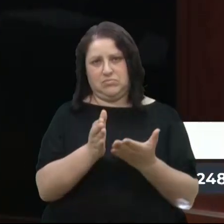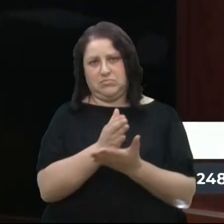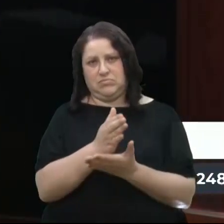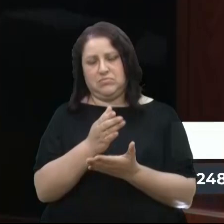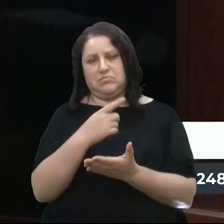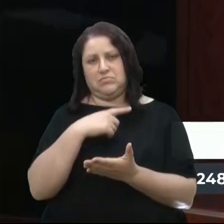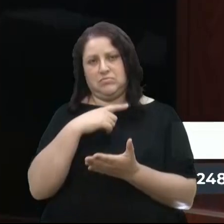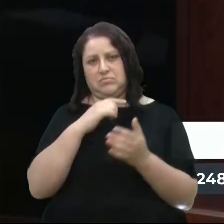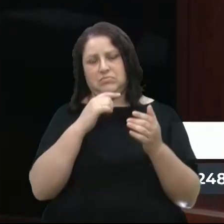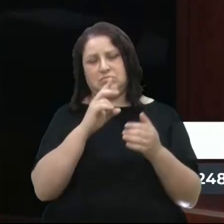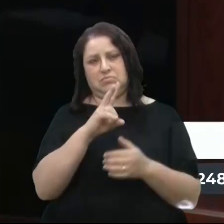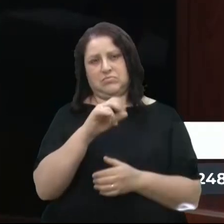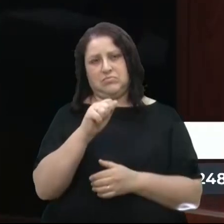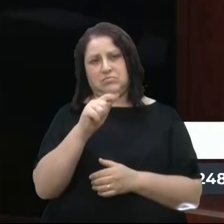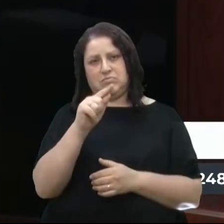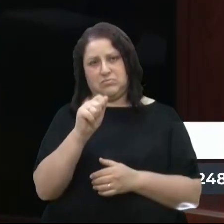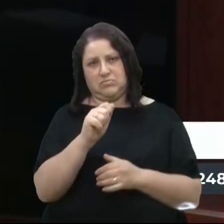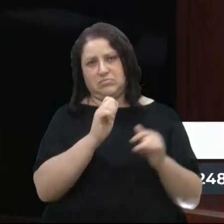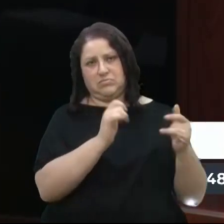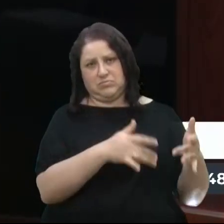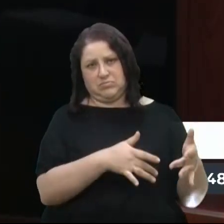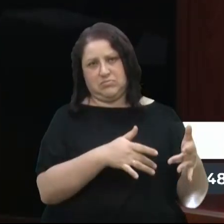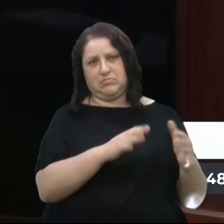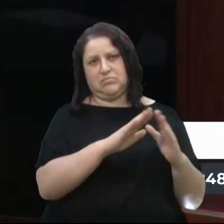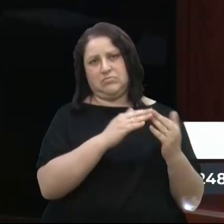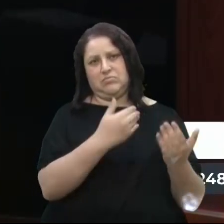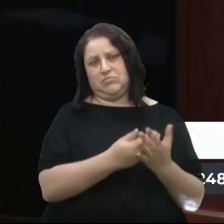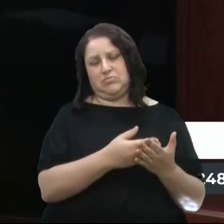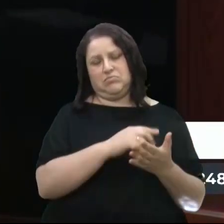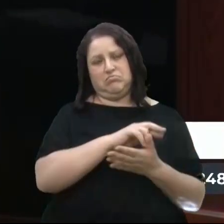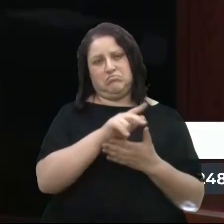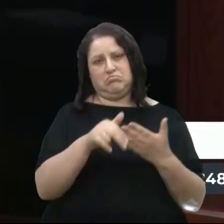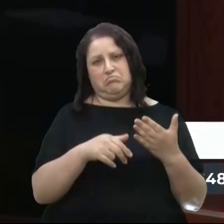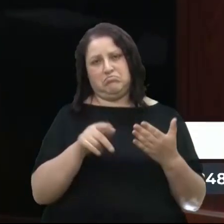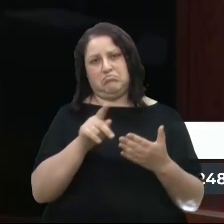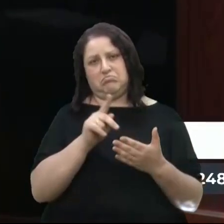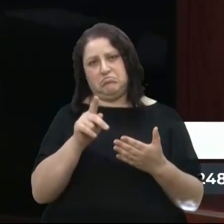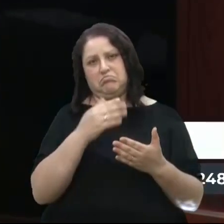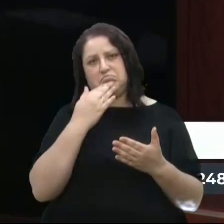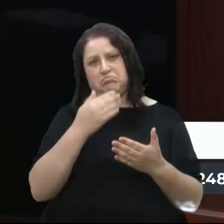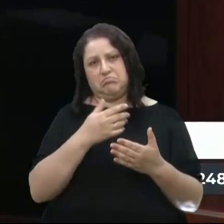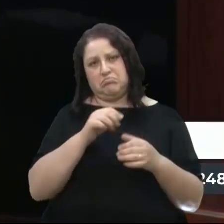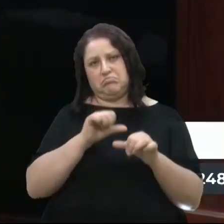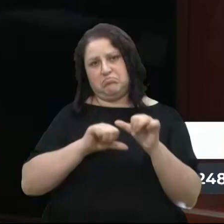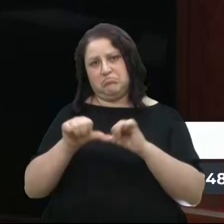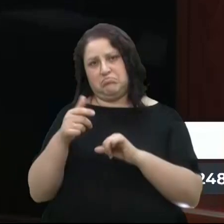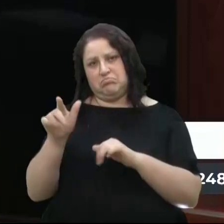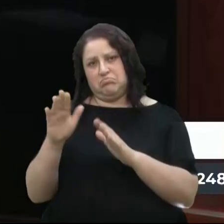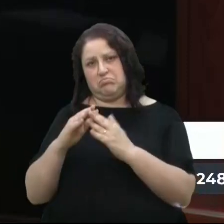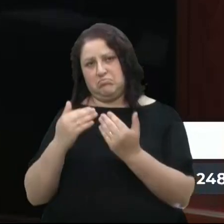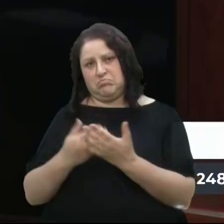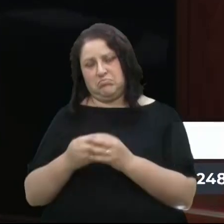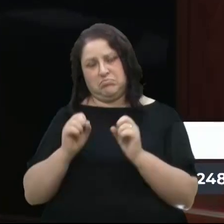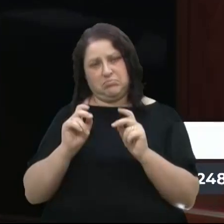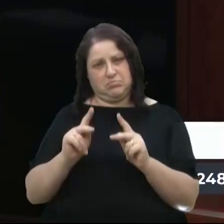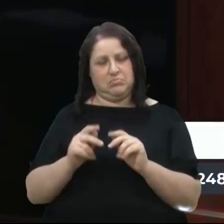sobram vagas nessas escolas, por vários motivos. Os professores pedem para ir para outras escolas, enfim.